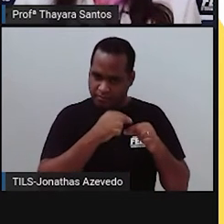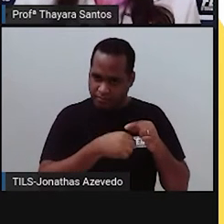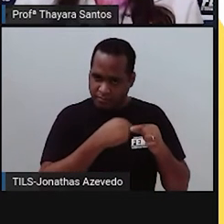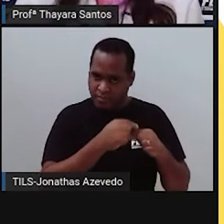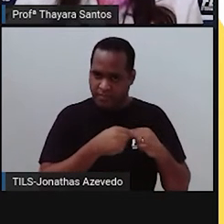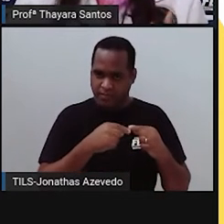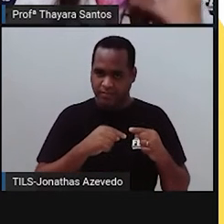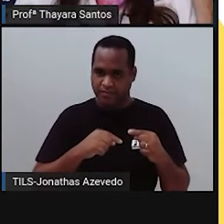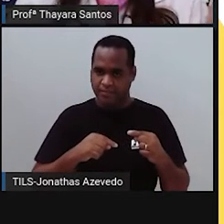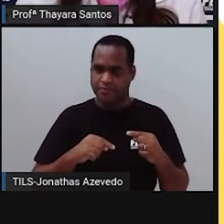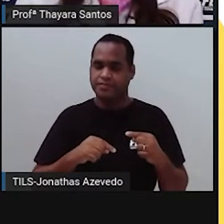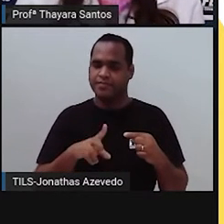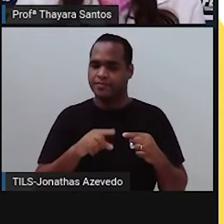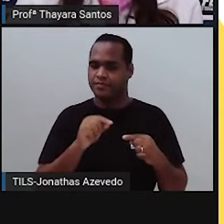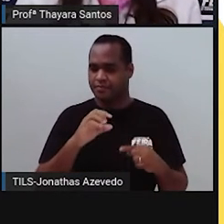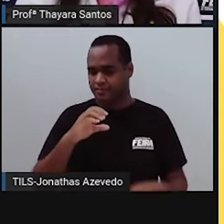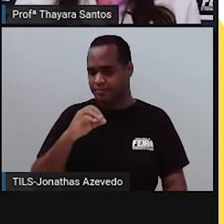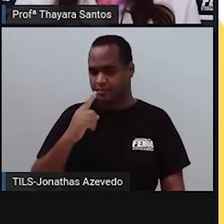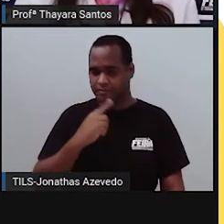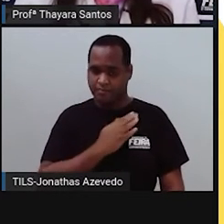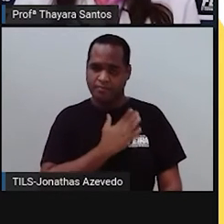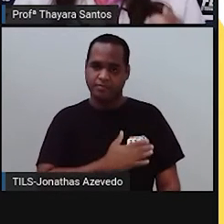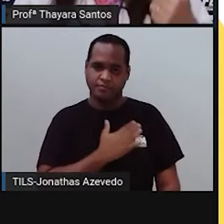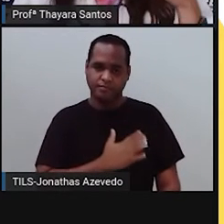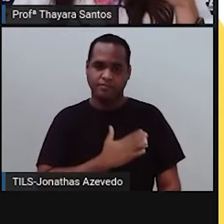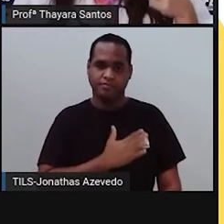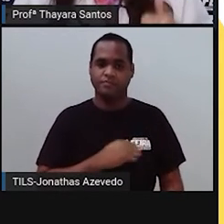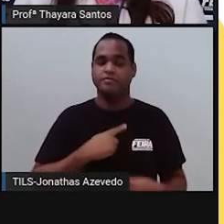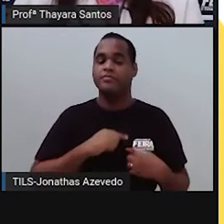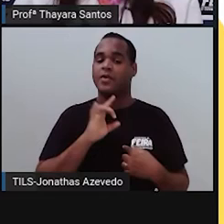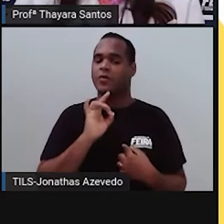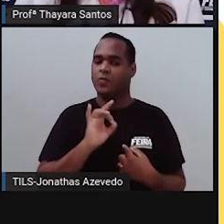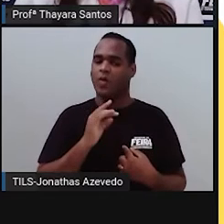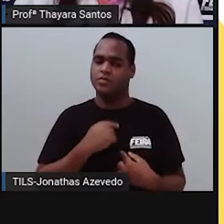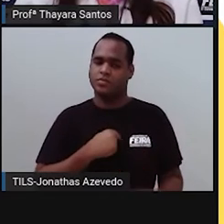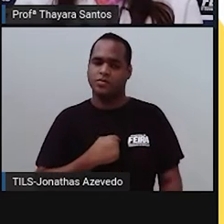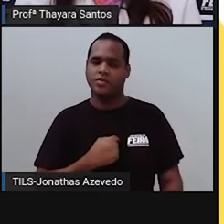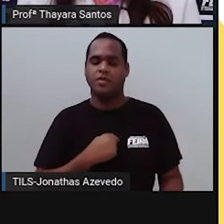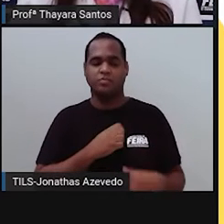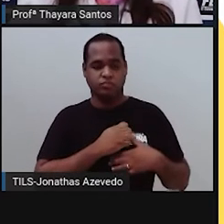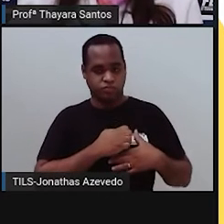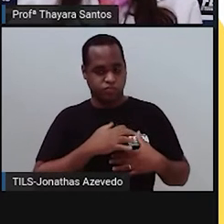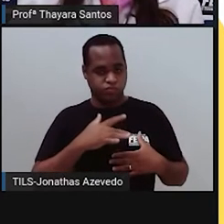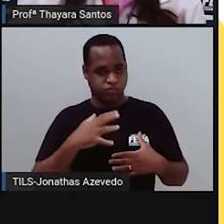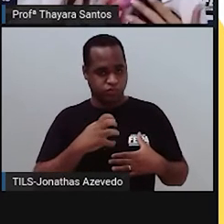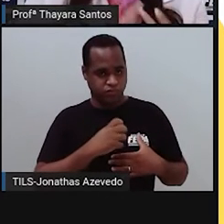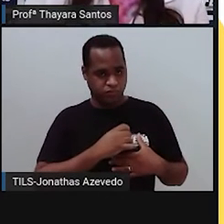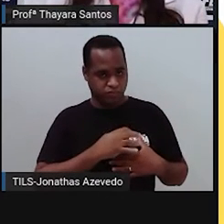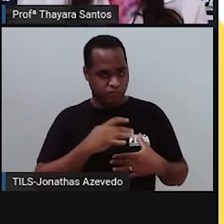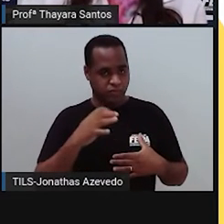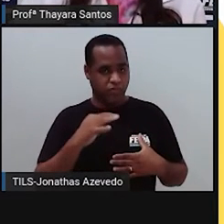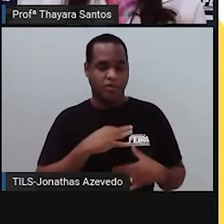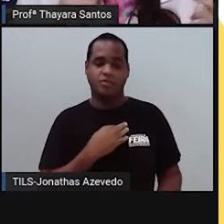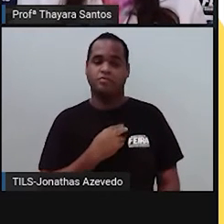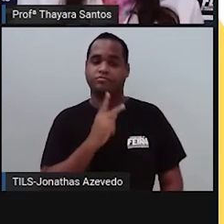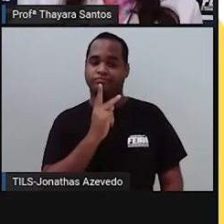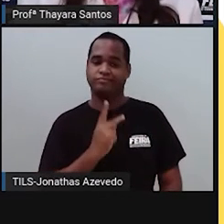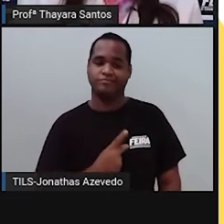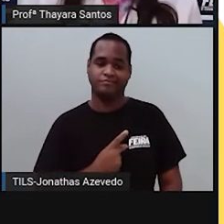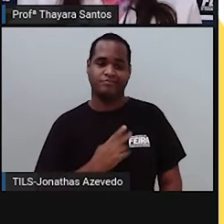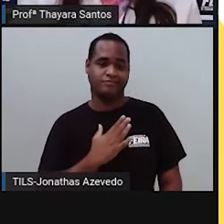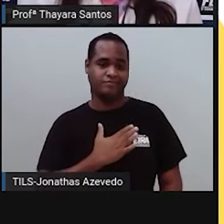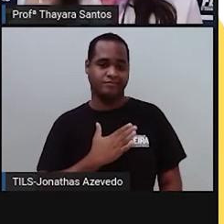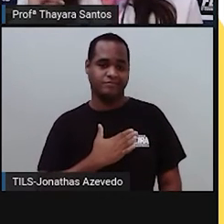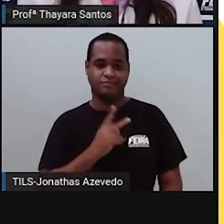E é cardíaco porque a gente só encontra ele lá no coração. E o tipo de contração dele é uma contração involuntária. É diferente